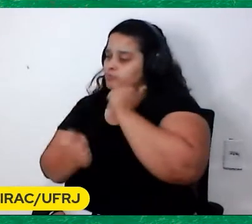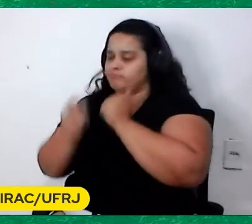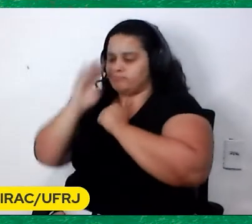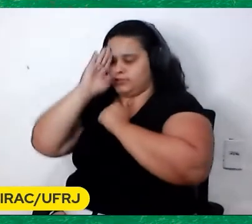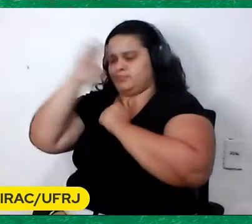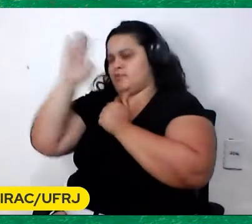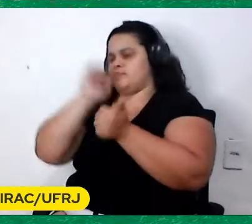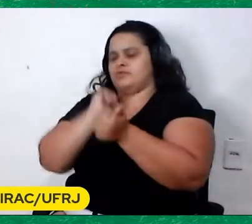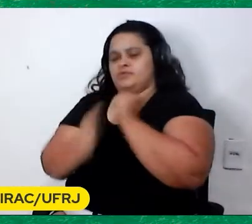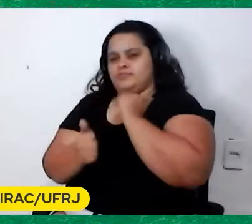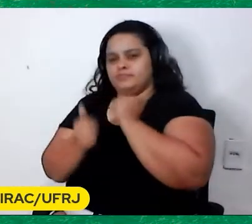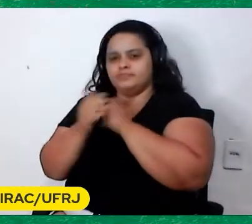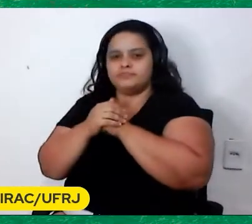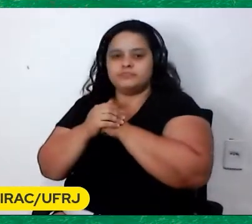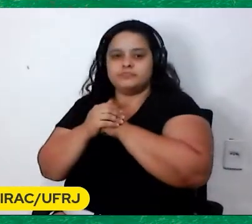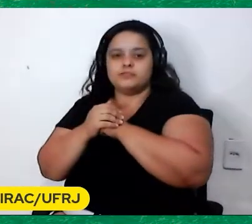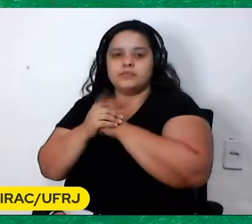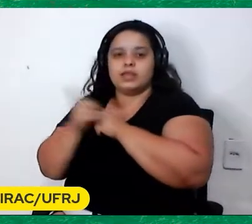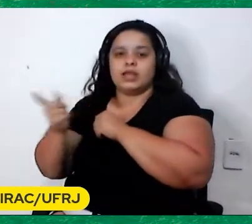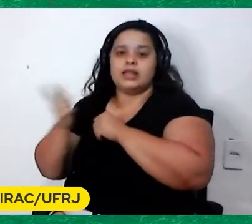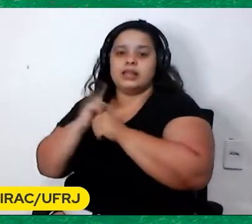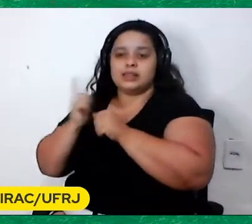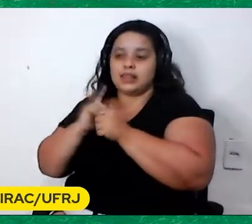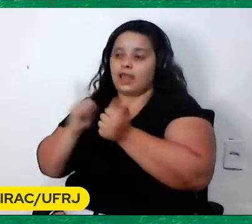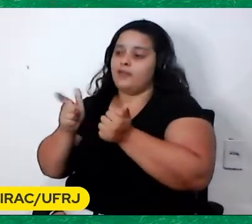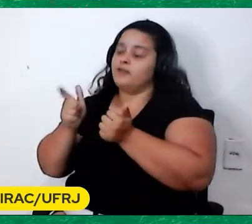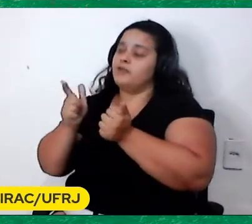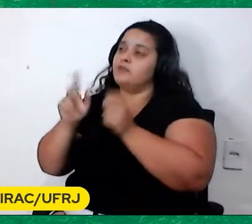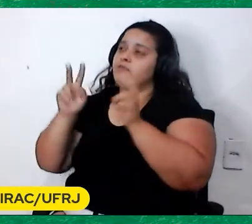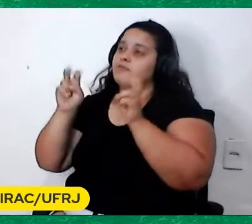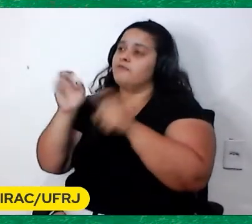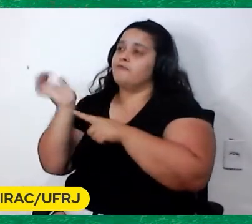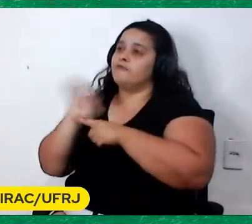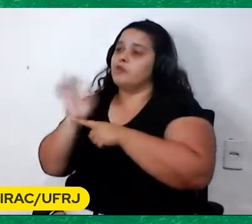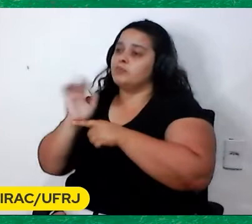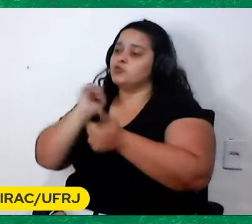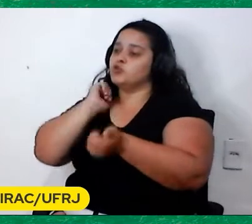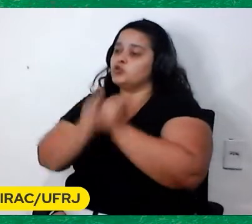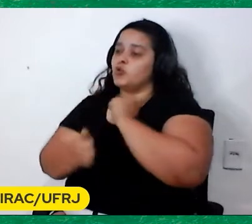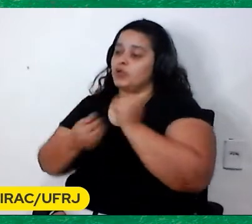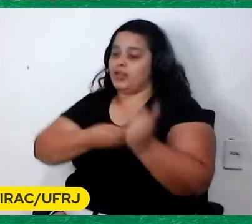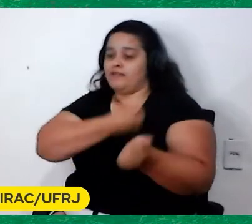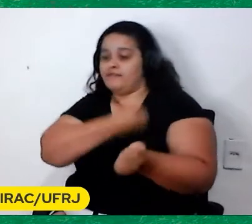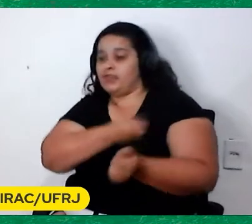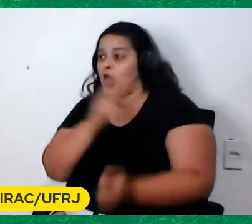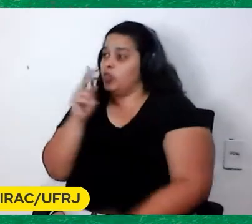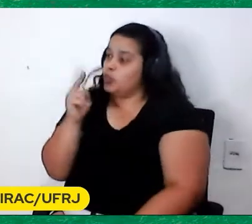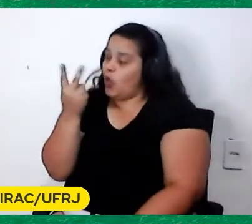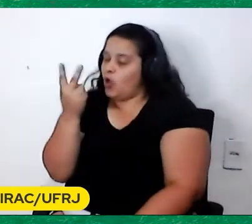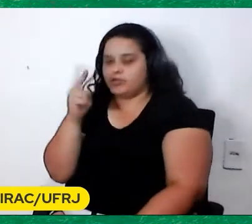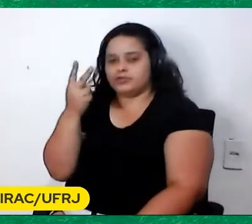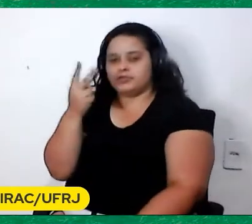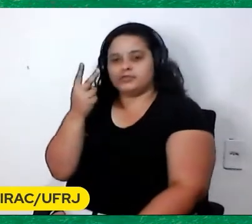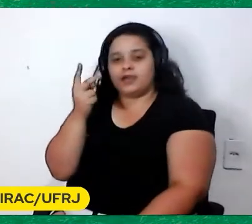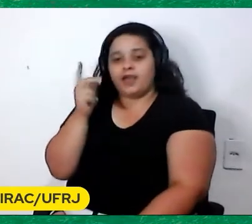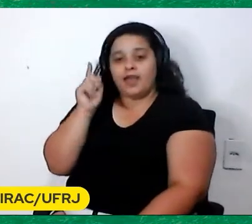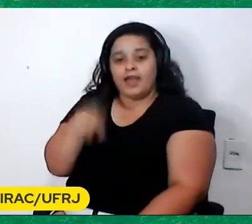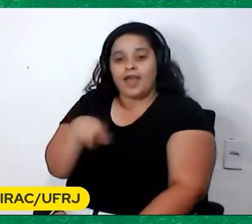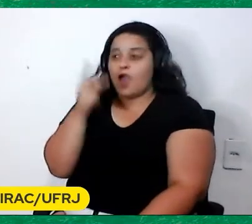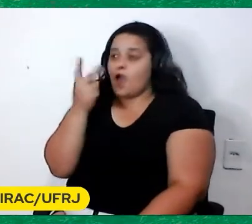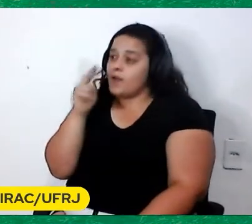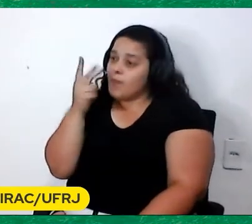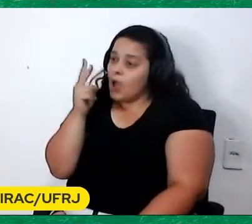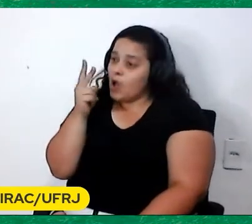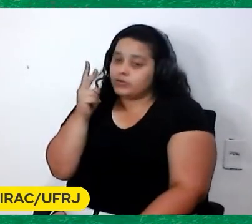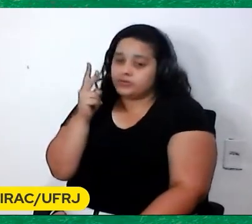Não é à toa Que ele tem um filme Chamado O Jogo da Vida Jogo e Vida Para ele Eram duas coisas